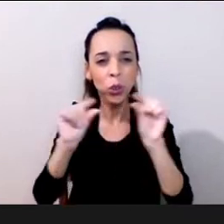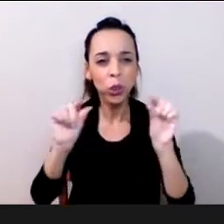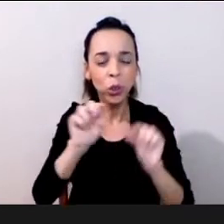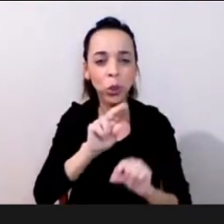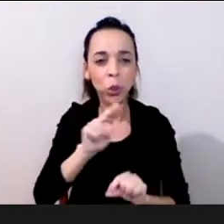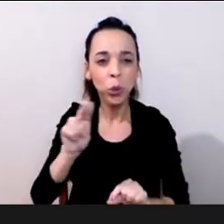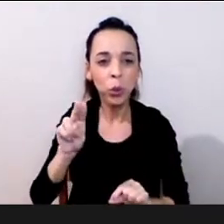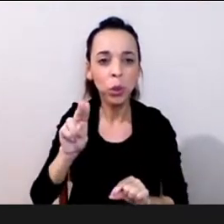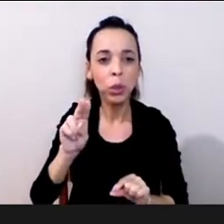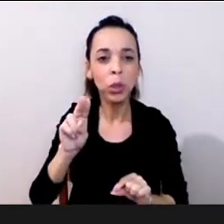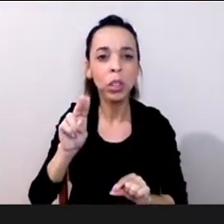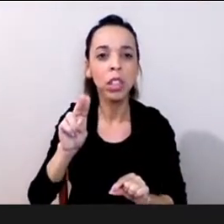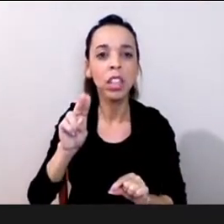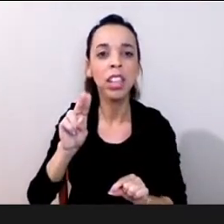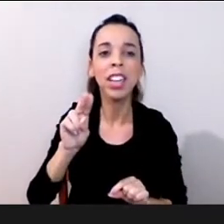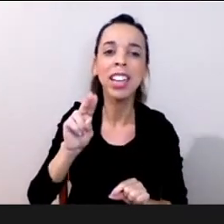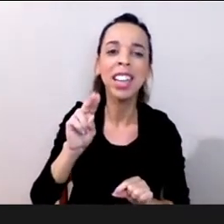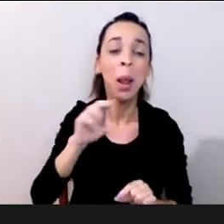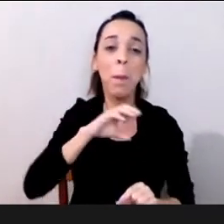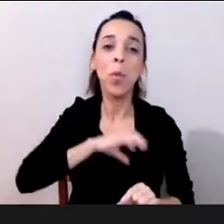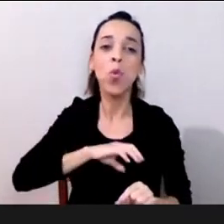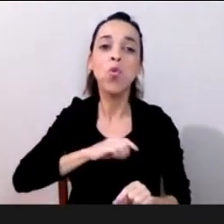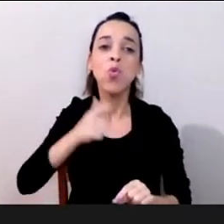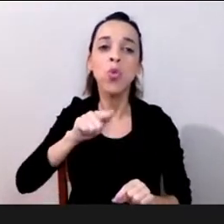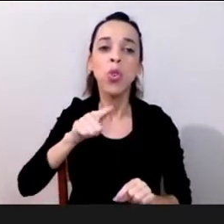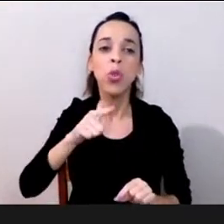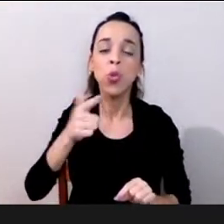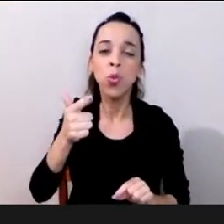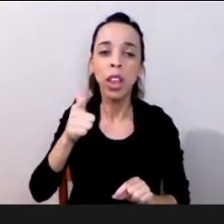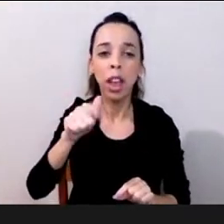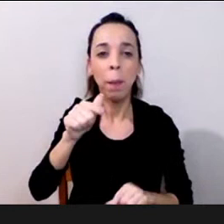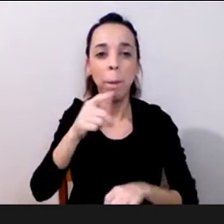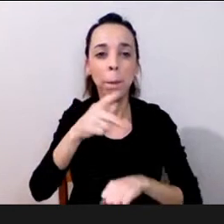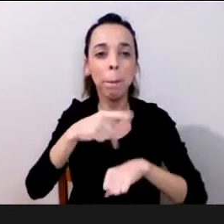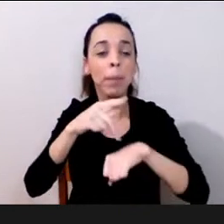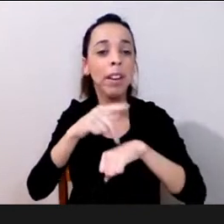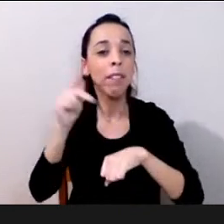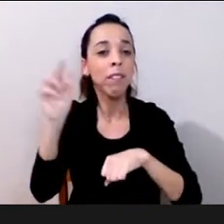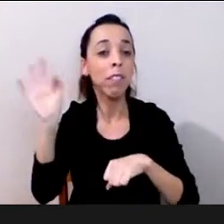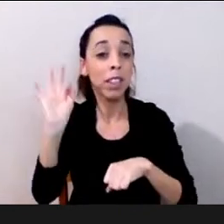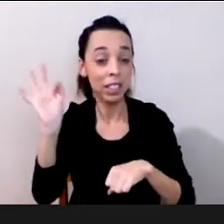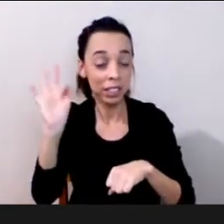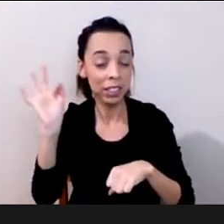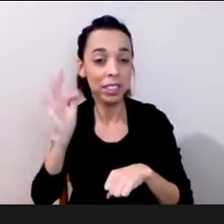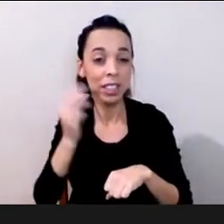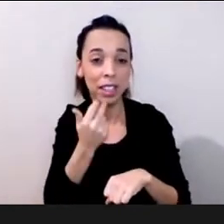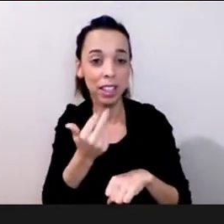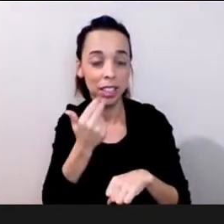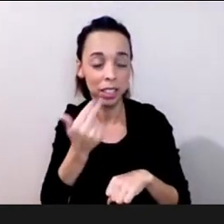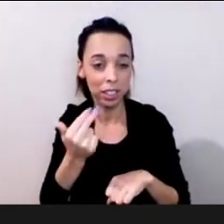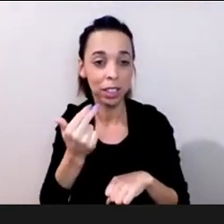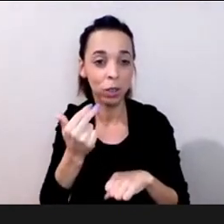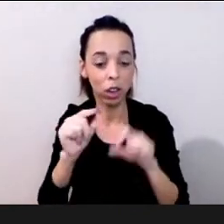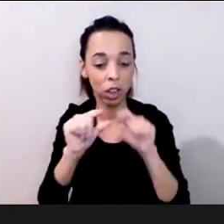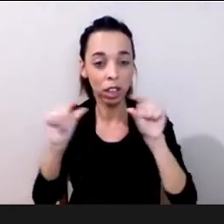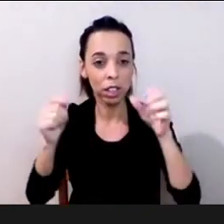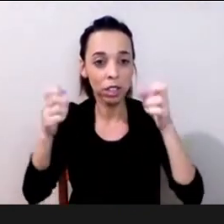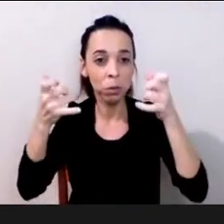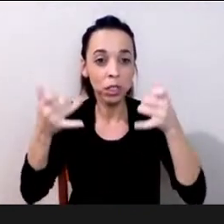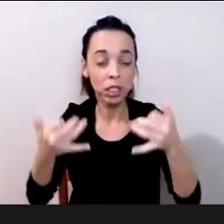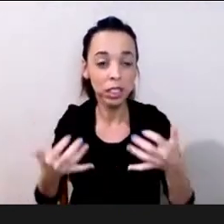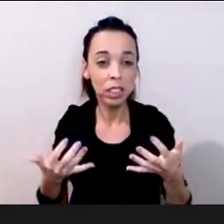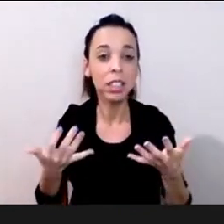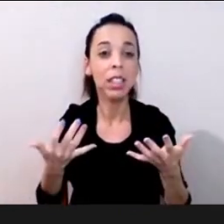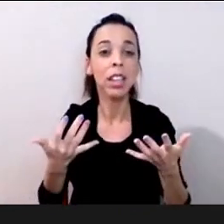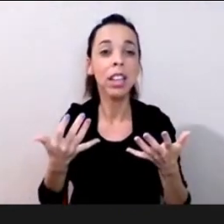não está em português penso eu ou o livro em francês é lições de um século de vida e é o que diz o Edgar Morin é exatamente